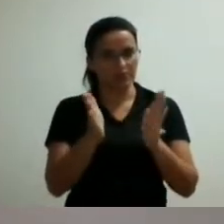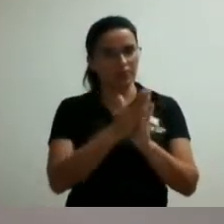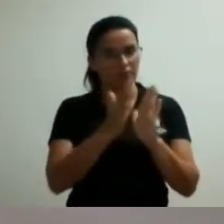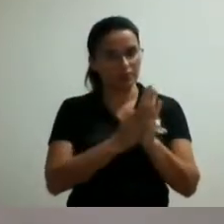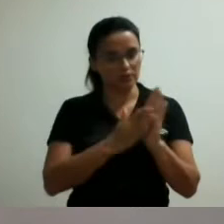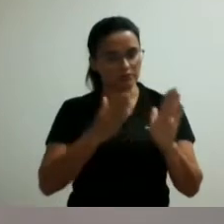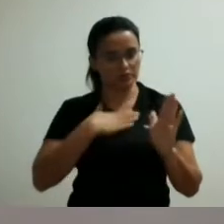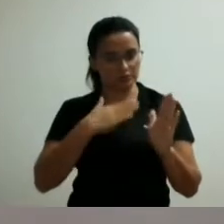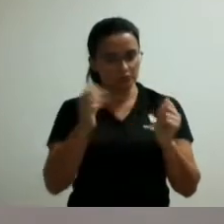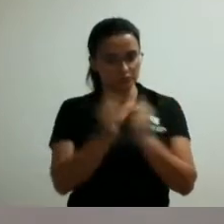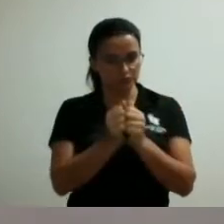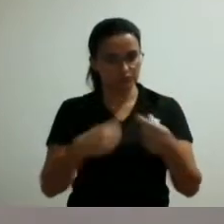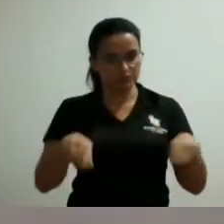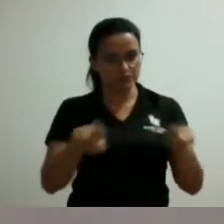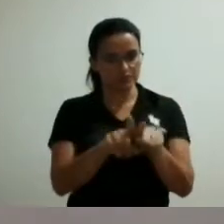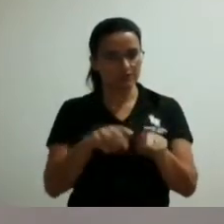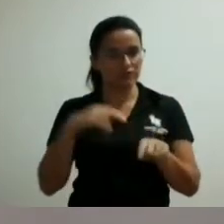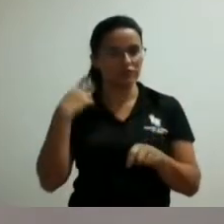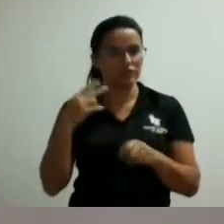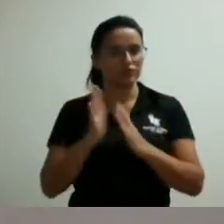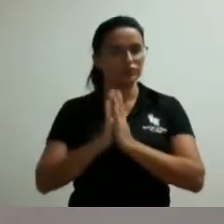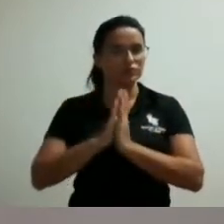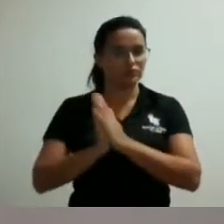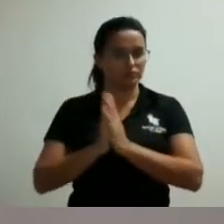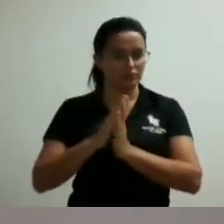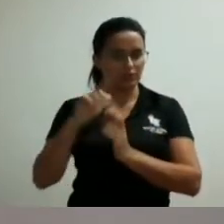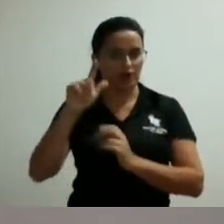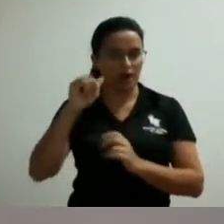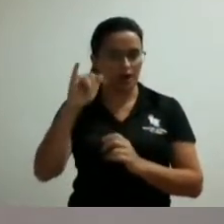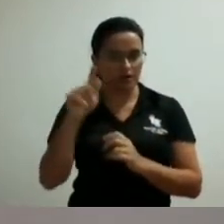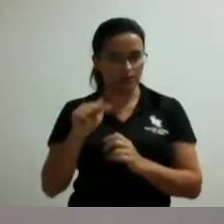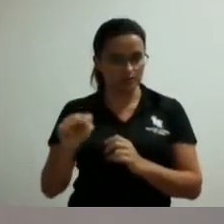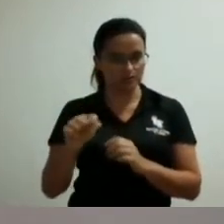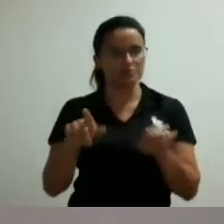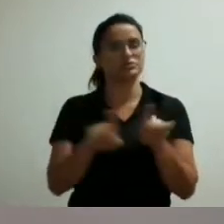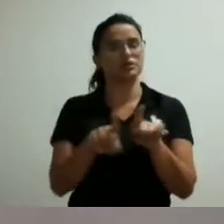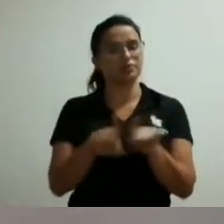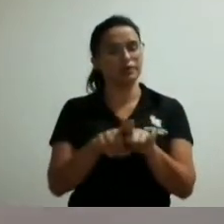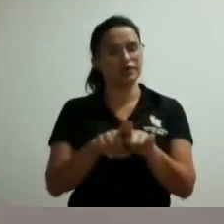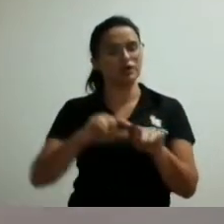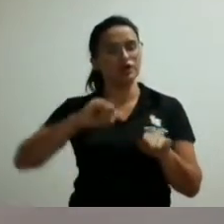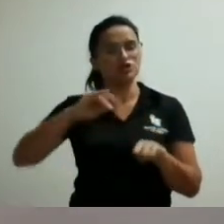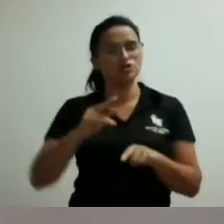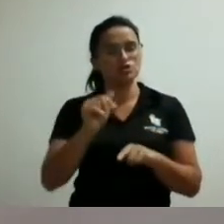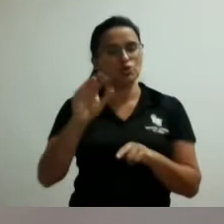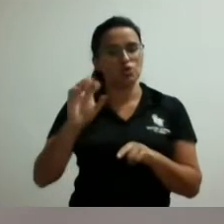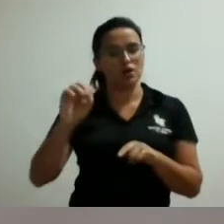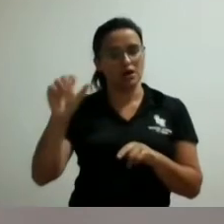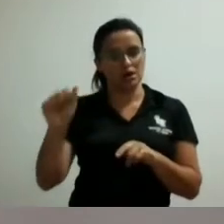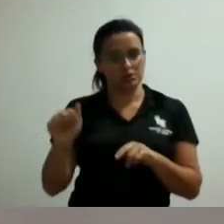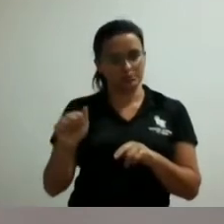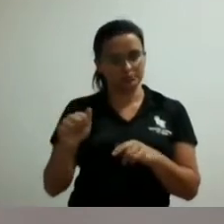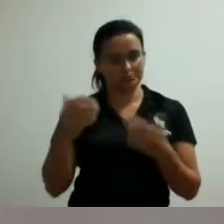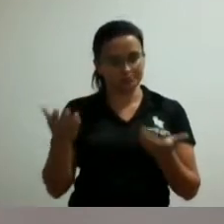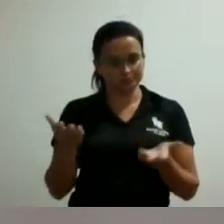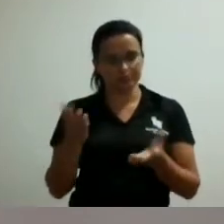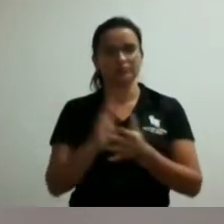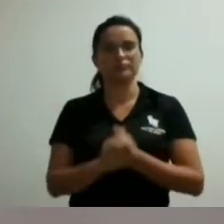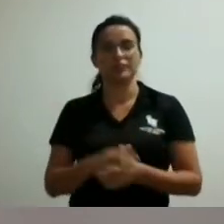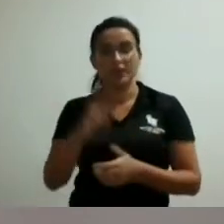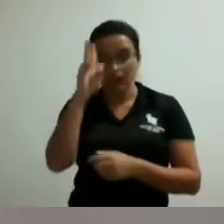Tiago Bonecão pela vereadora Laís e pelo vereador João Wagner lembrar a todos